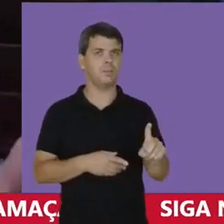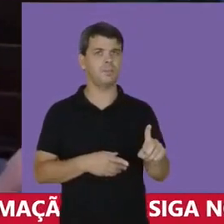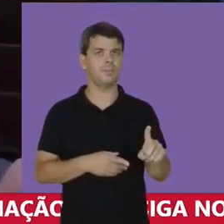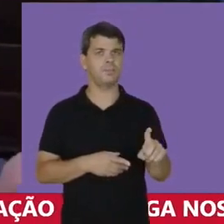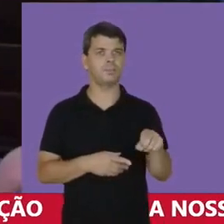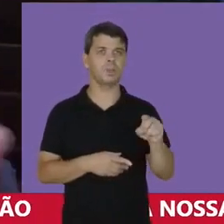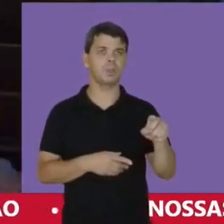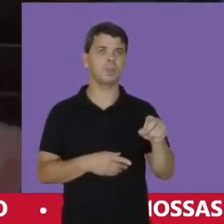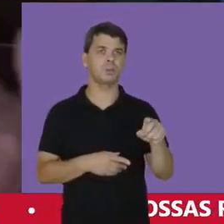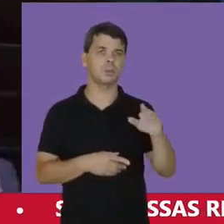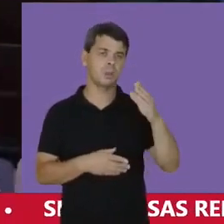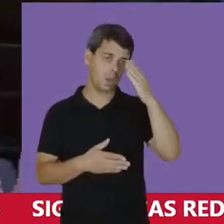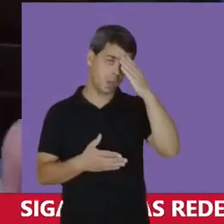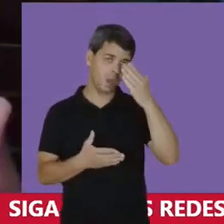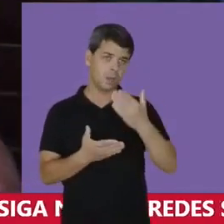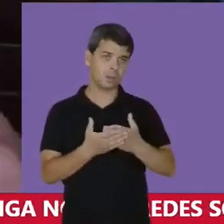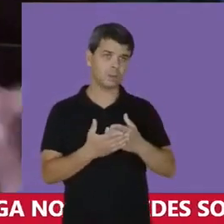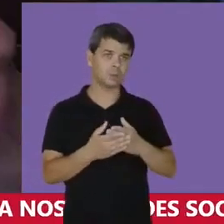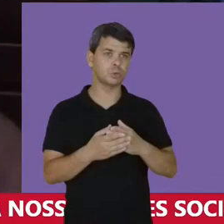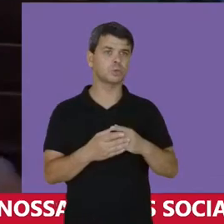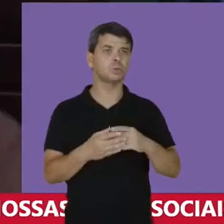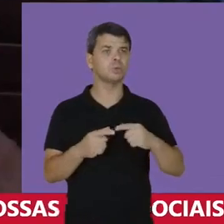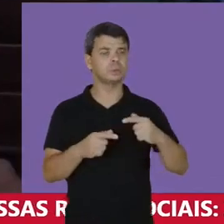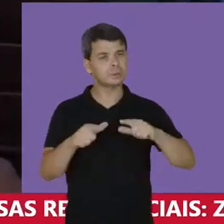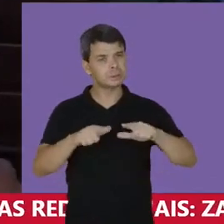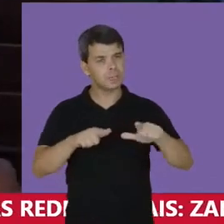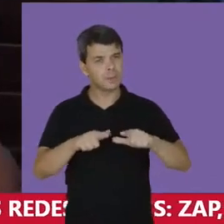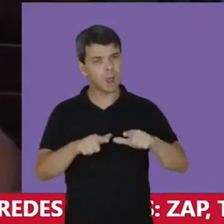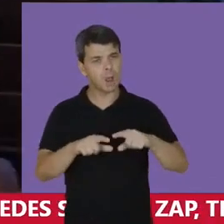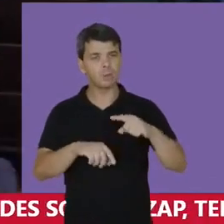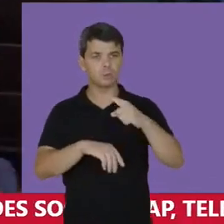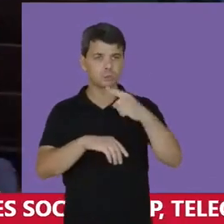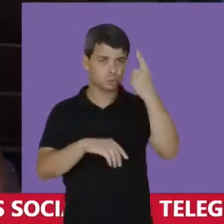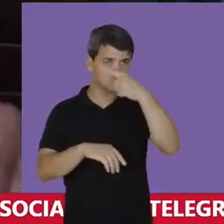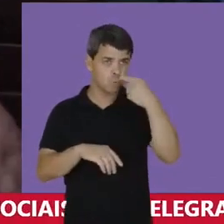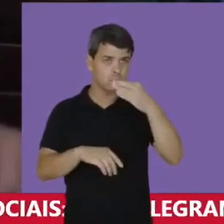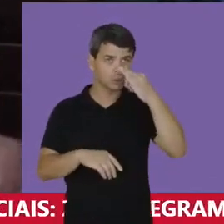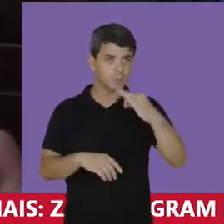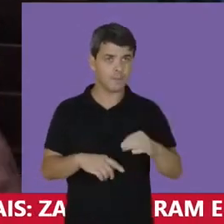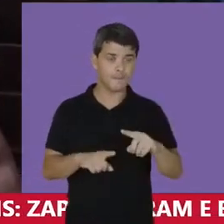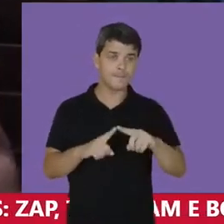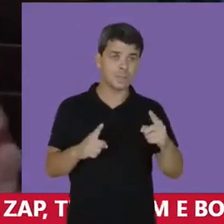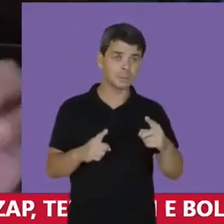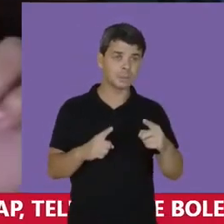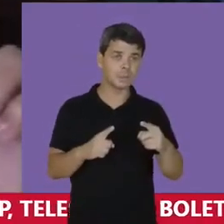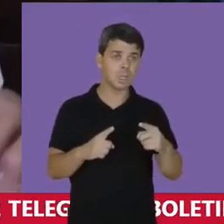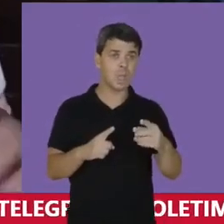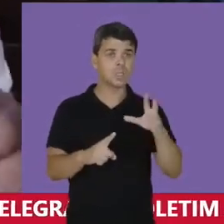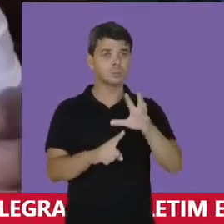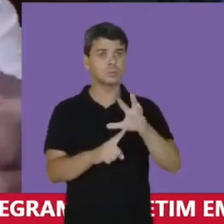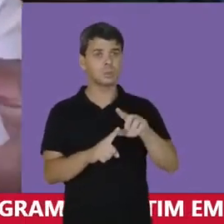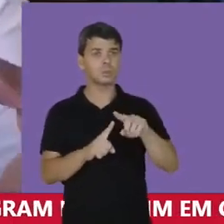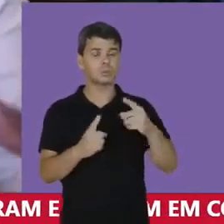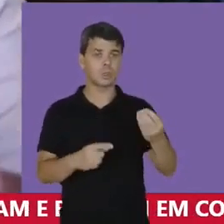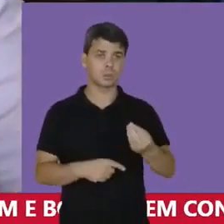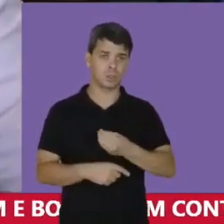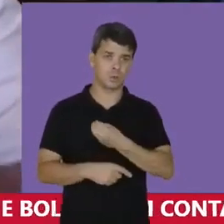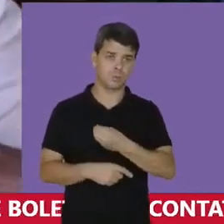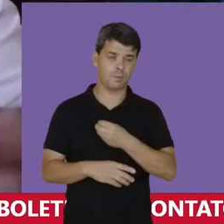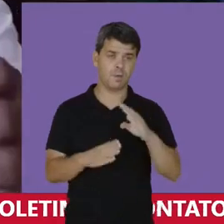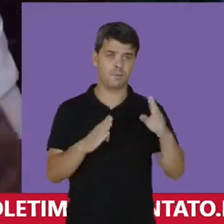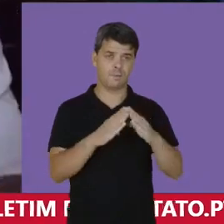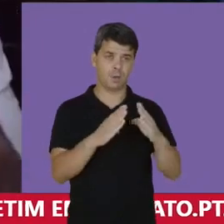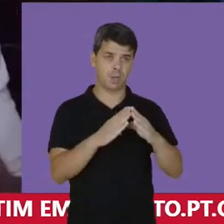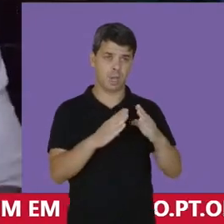E o seu reconhecimento da jornada de trabalho Mas para a exploração da doméstica em tudo De viver na